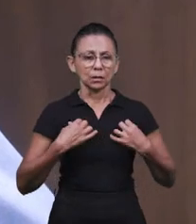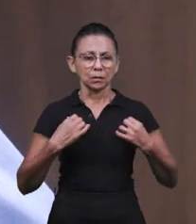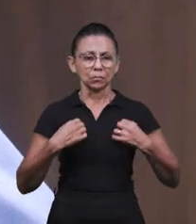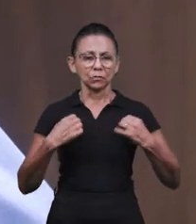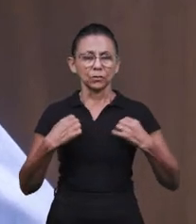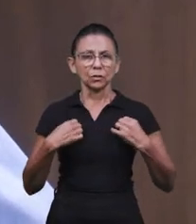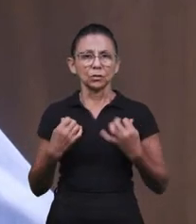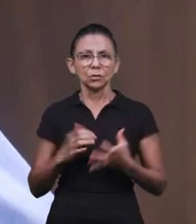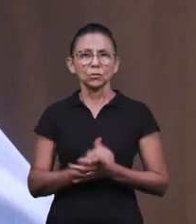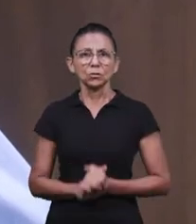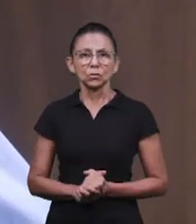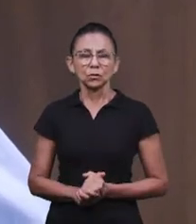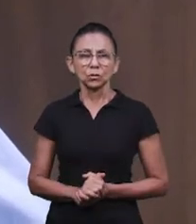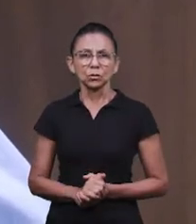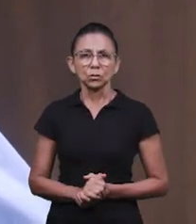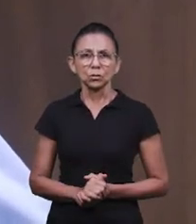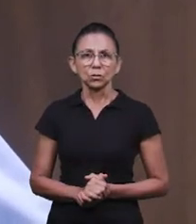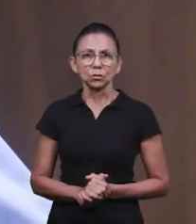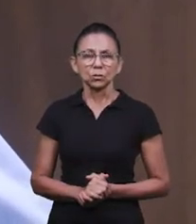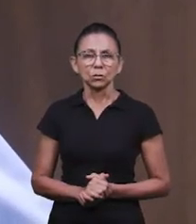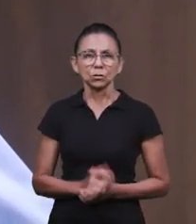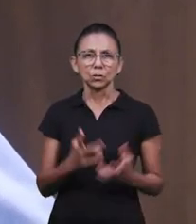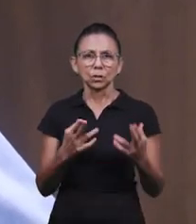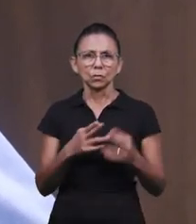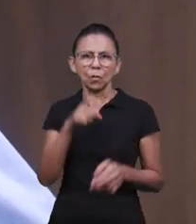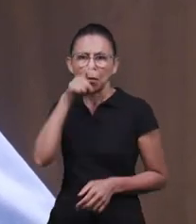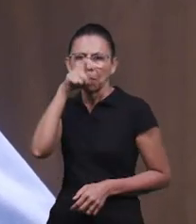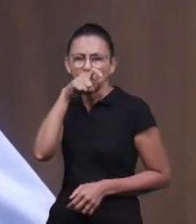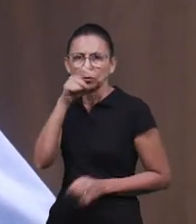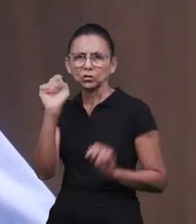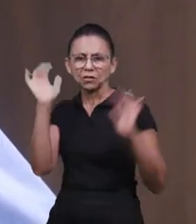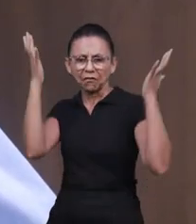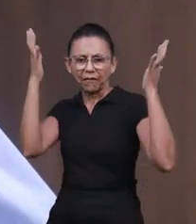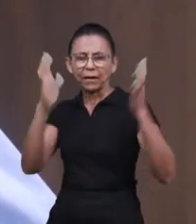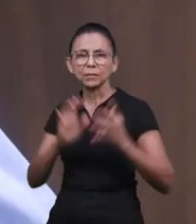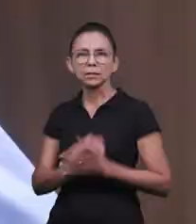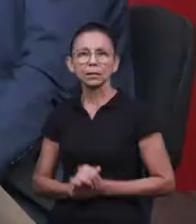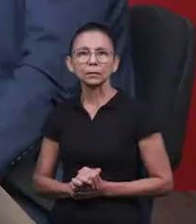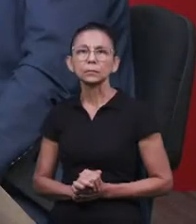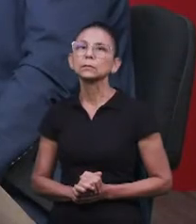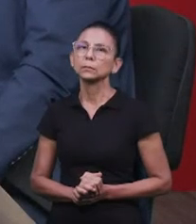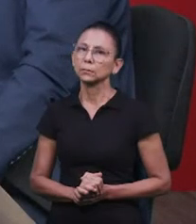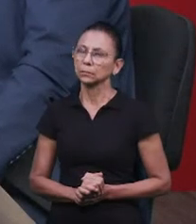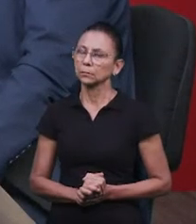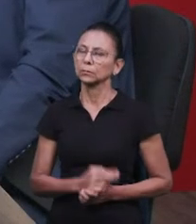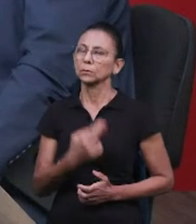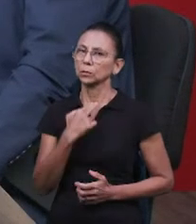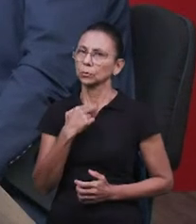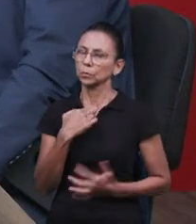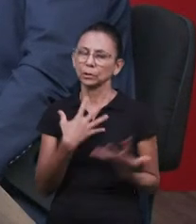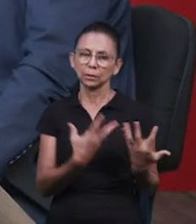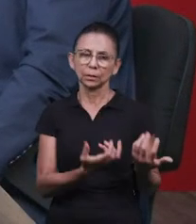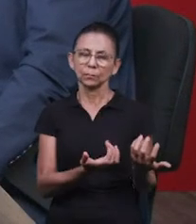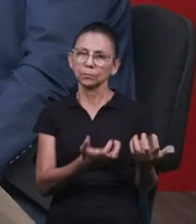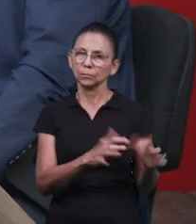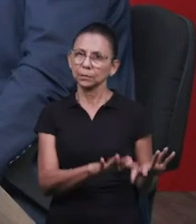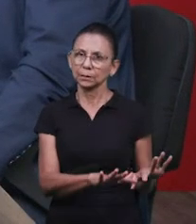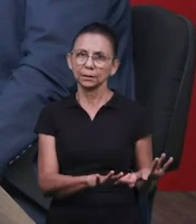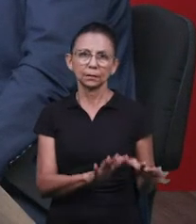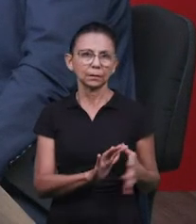se vestir diferente do que nós aprendemos. Isso aí, desde que eu sou criança, eu ouço isso nas classes.